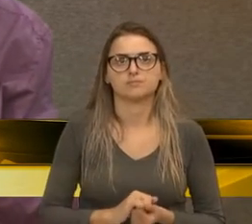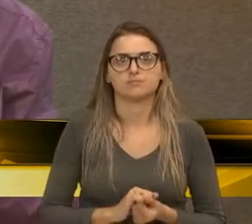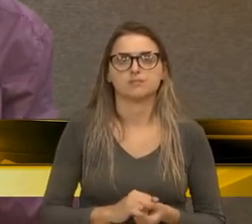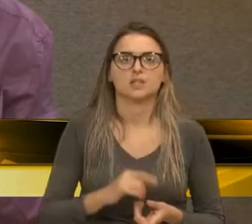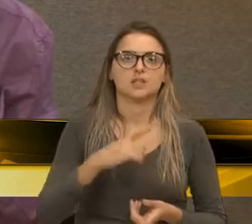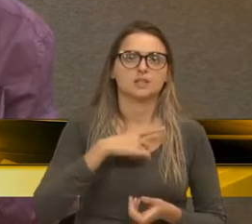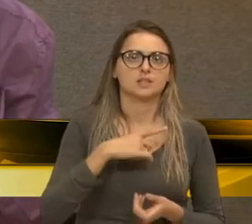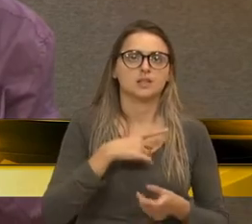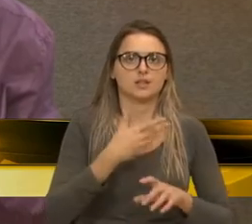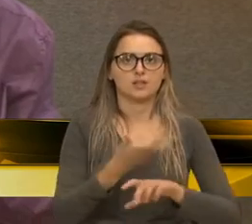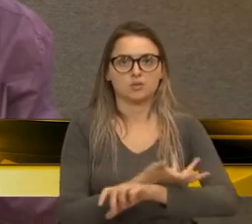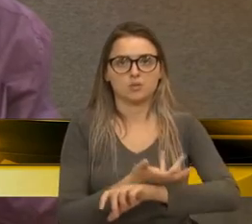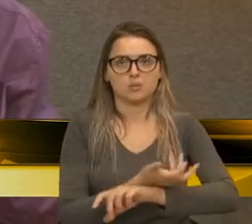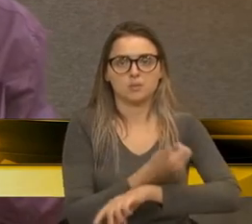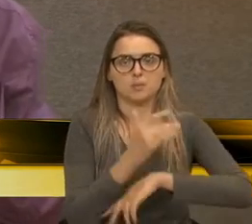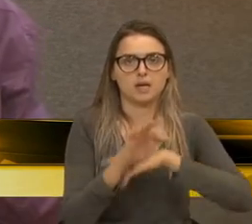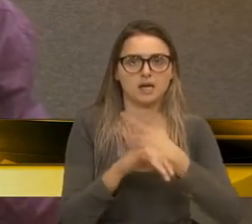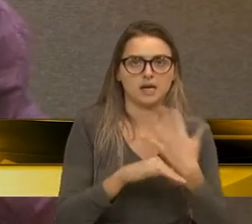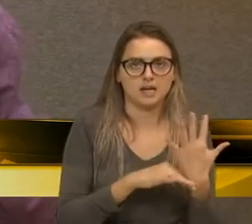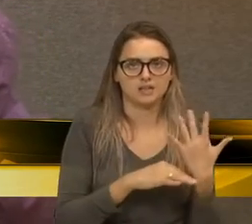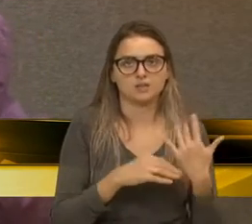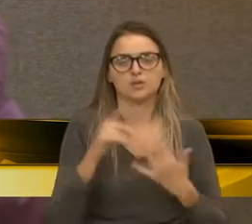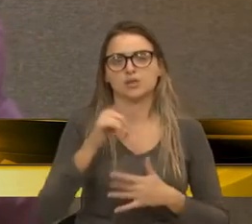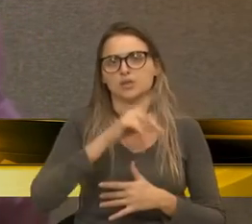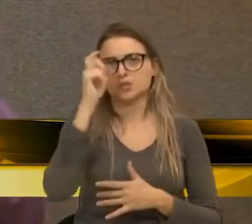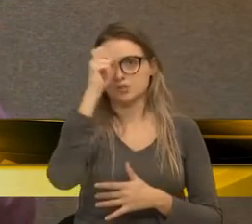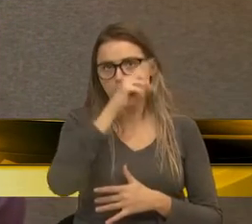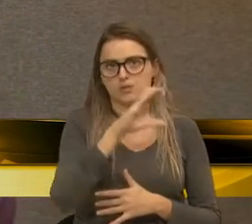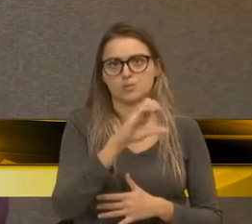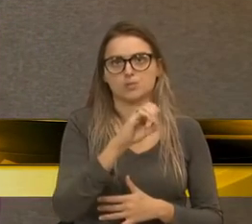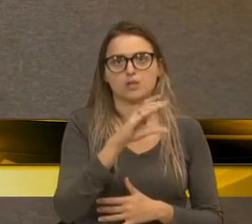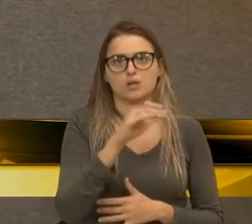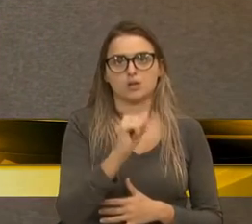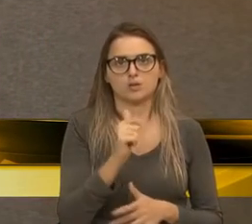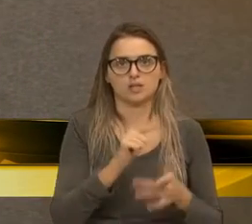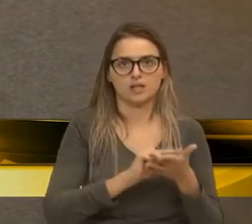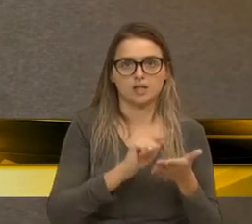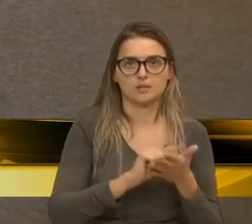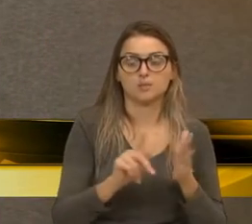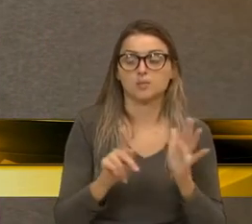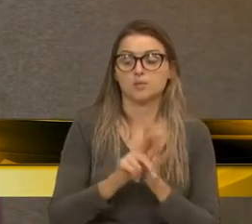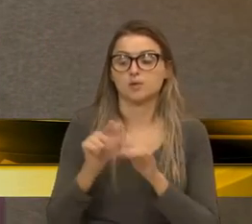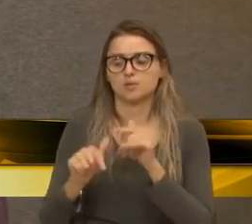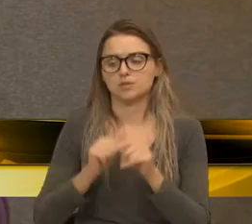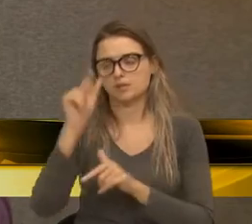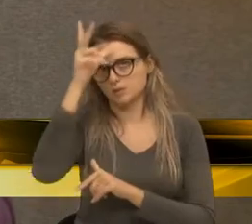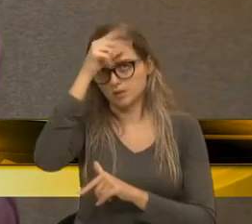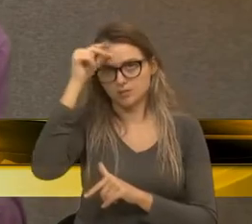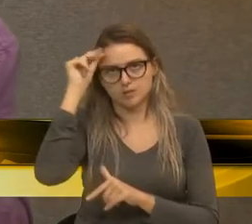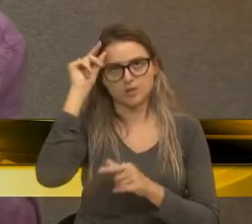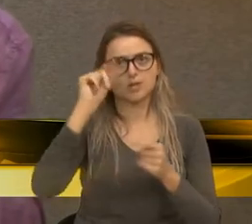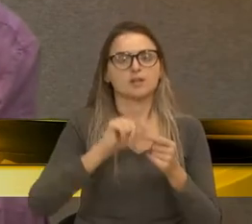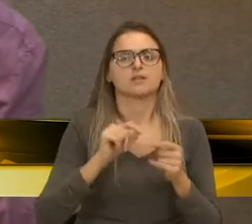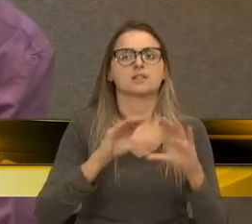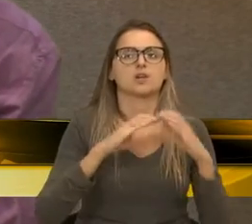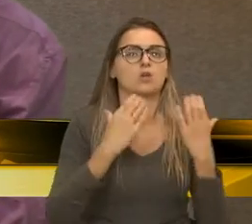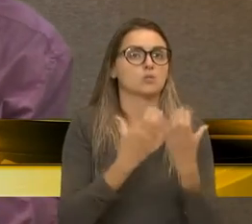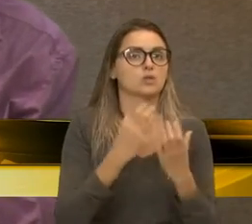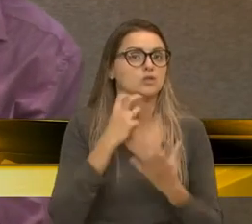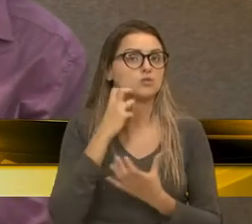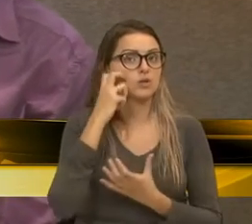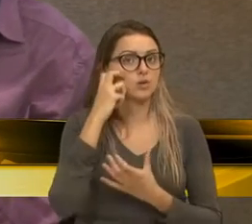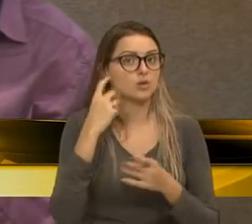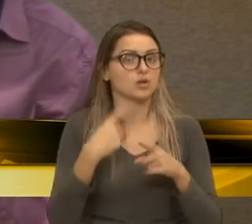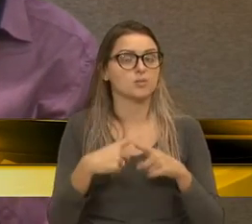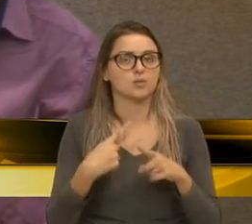Criando mato, criando dificuldade para a codeca, para o próprio serviço público. Constrangimento para a comunidade, porque